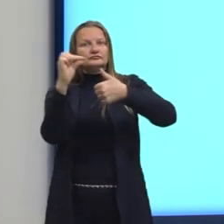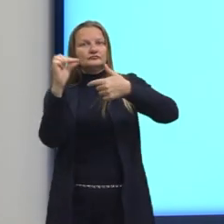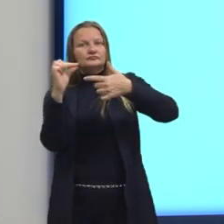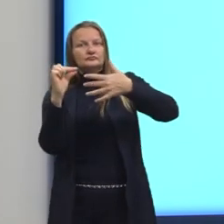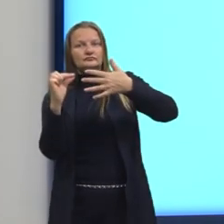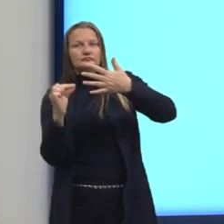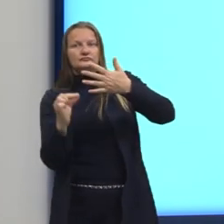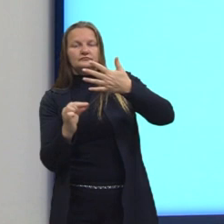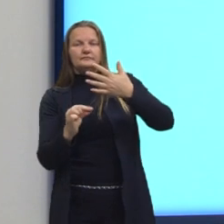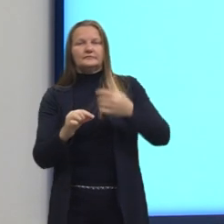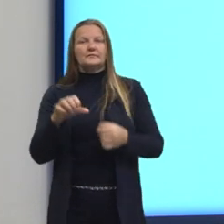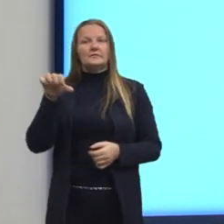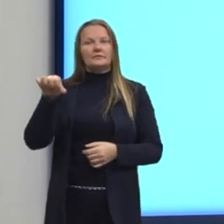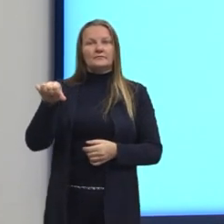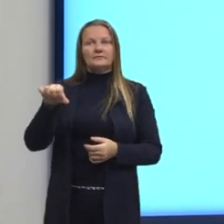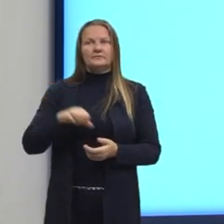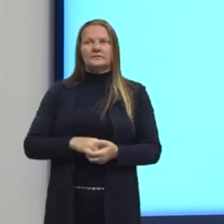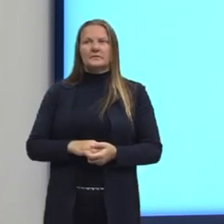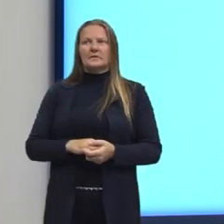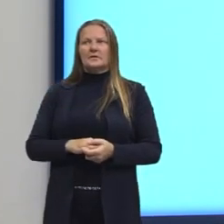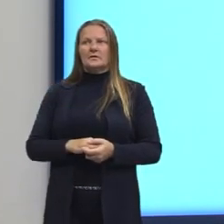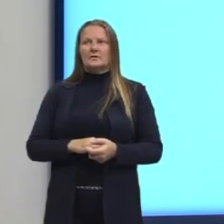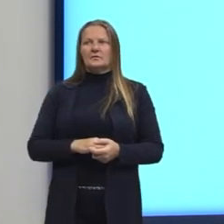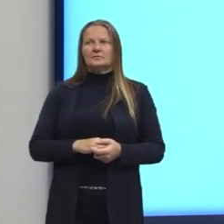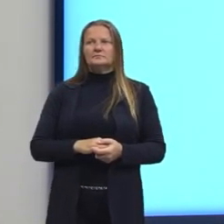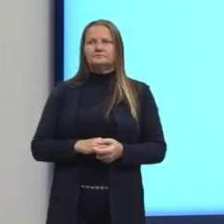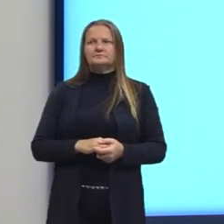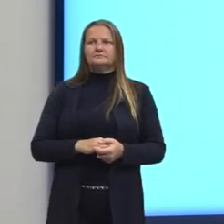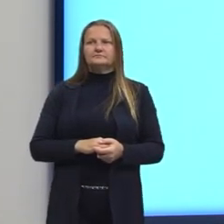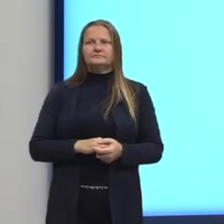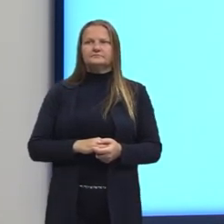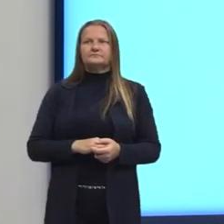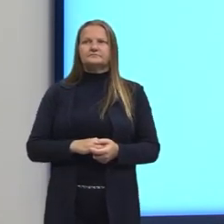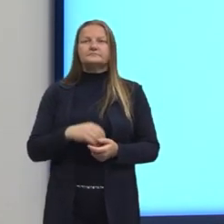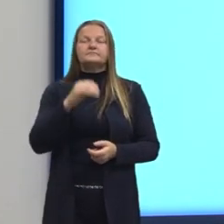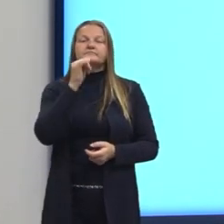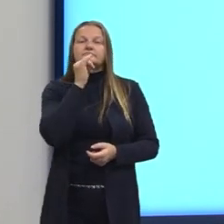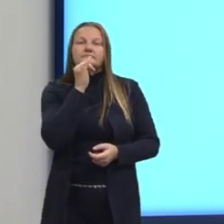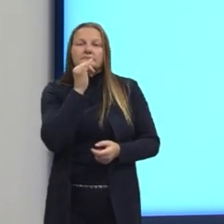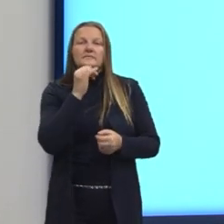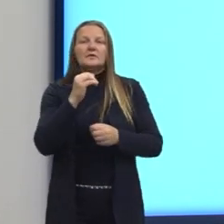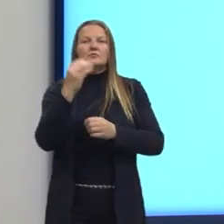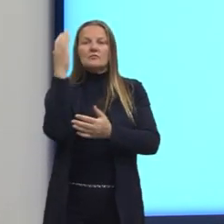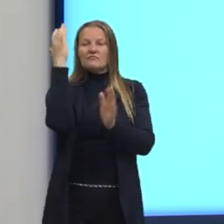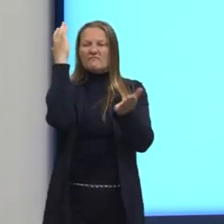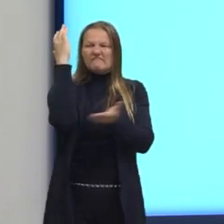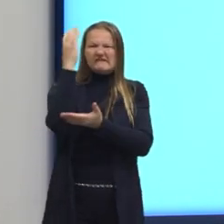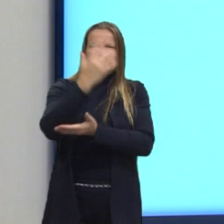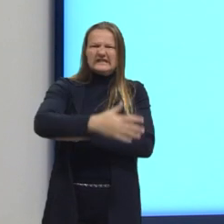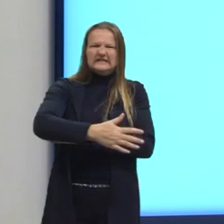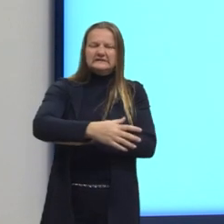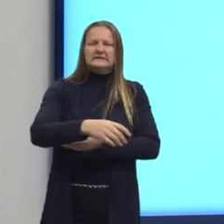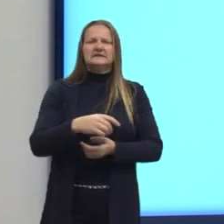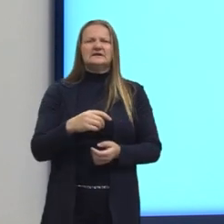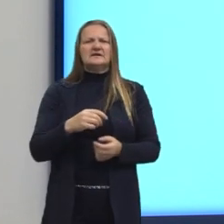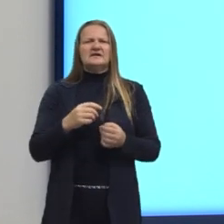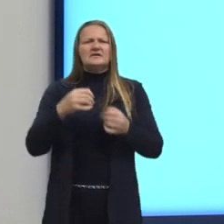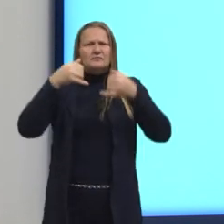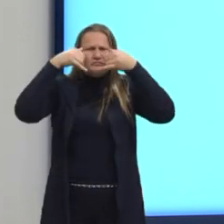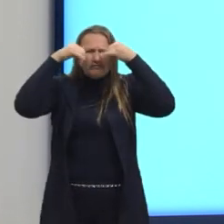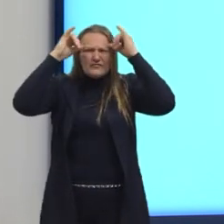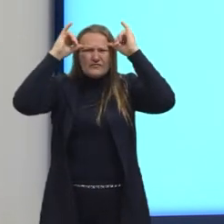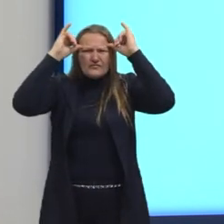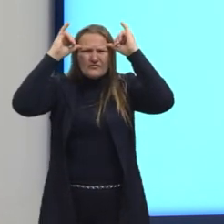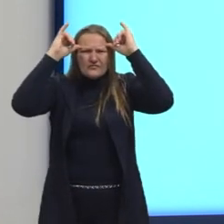principais ameaças. Então, estão aqui as nove, as nove. Desmatamento, a agropecuária,